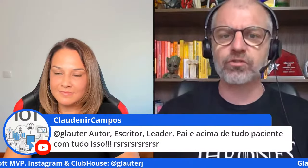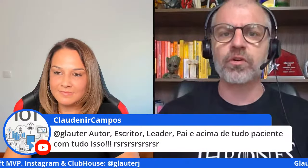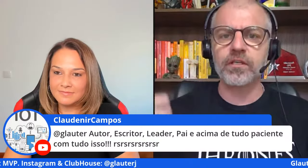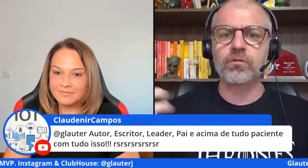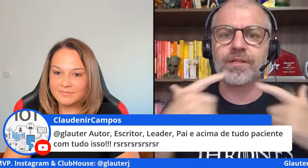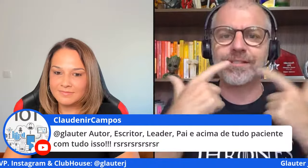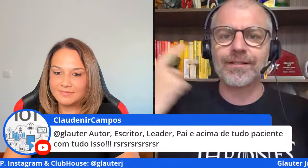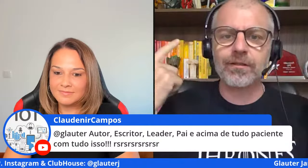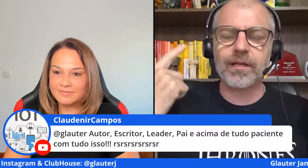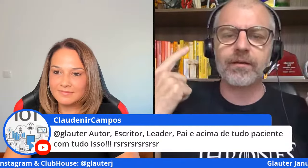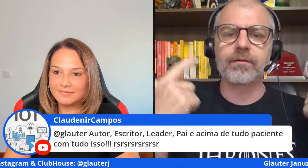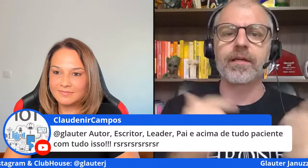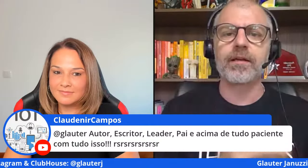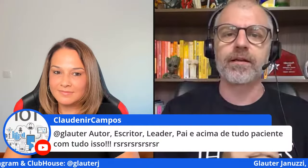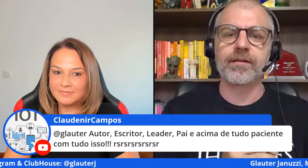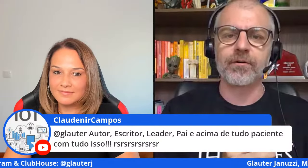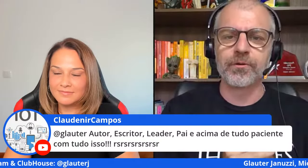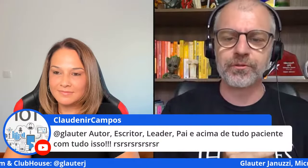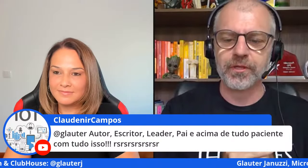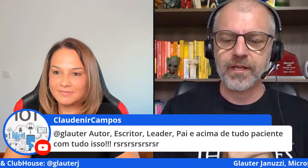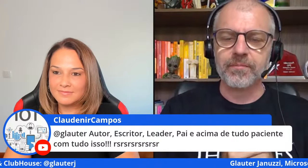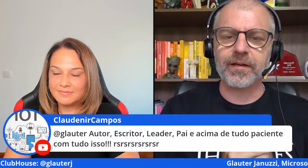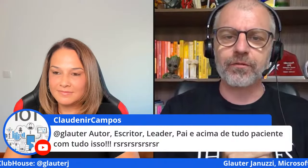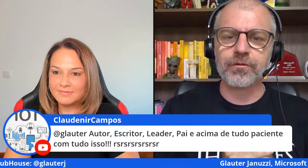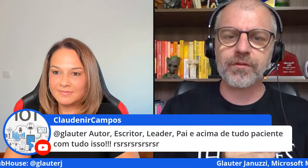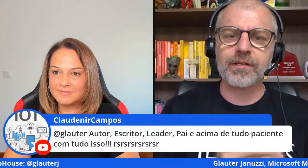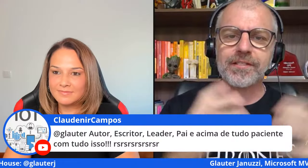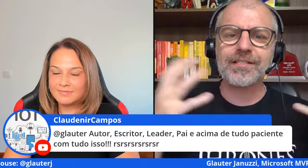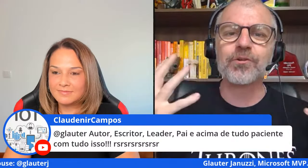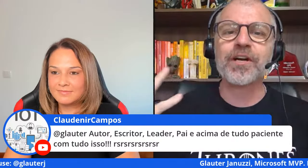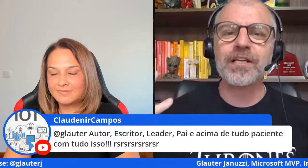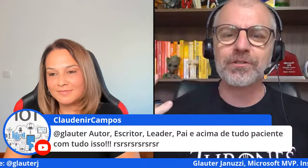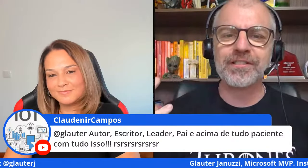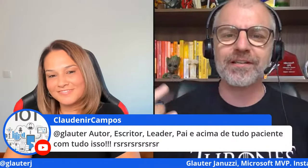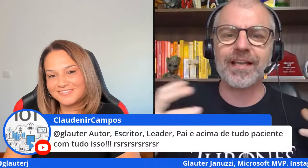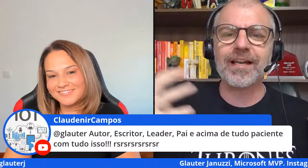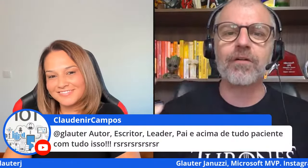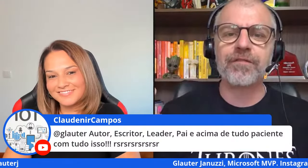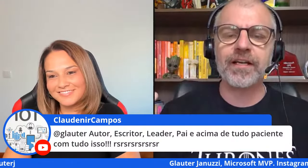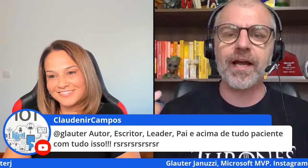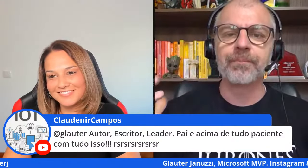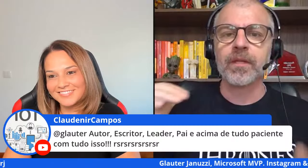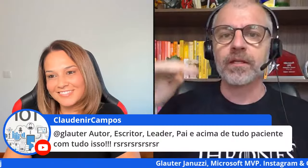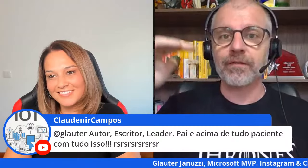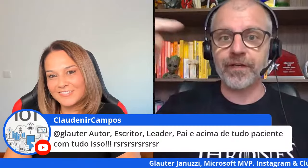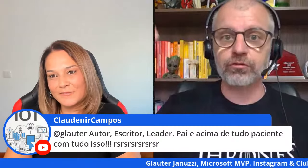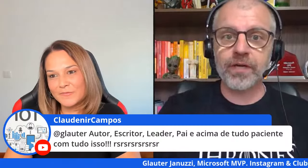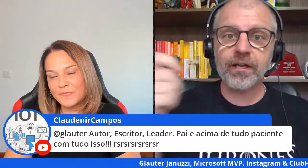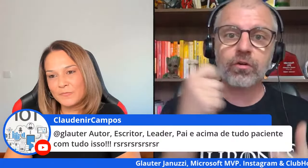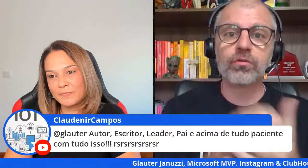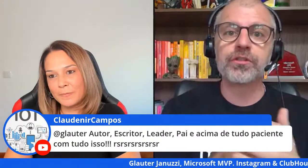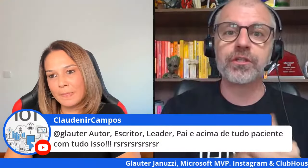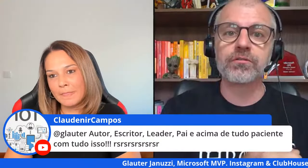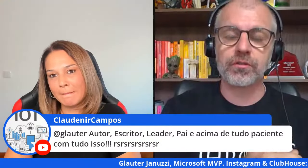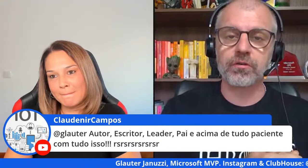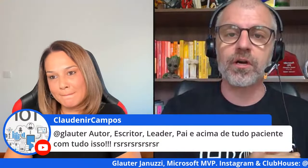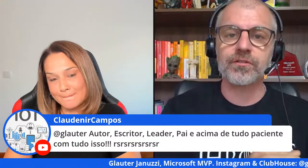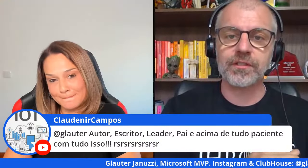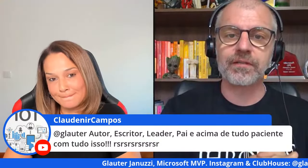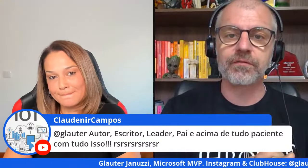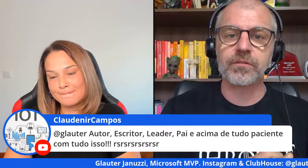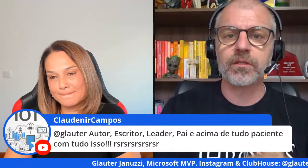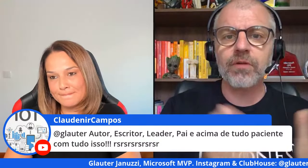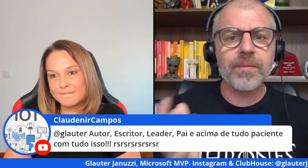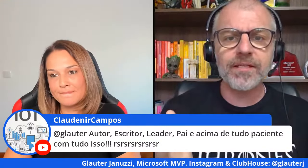bonito assim sorrindo com esse né rosto maravilhoso aí com esse sorriso dizendo que é legal falhar na frente do cara que colocou dinheiro no seu